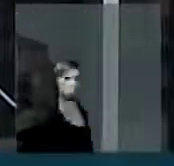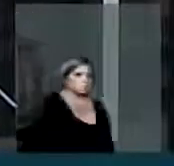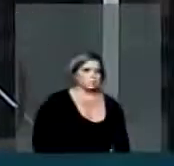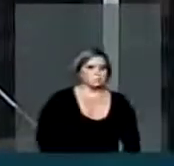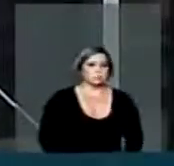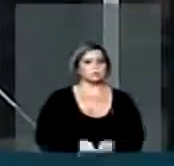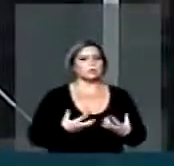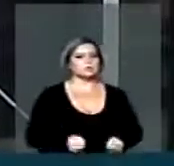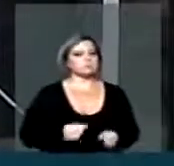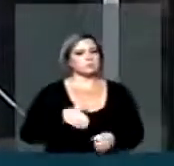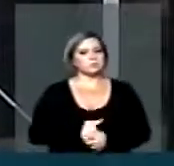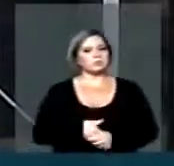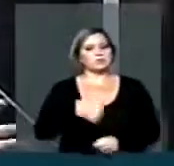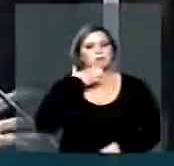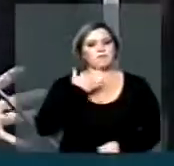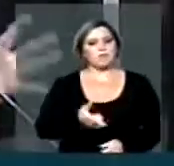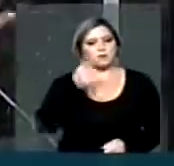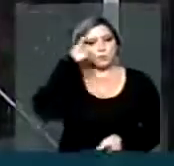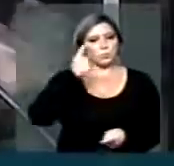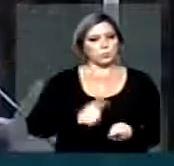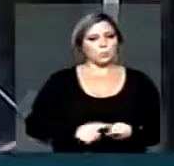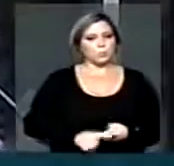nós vamos votar favorável.